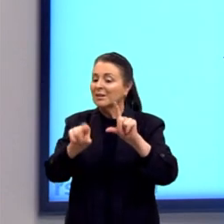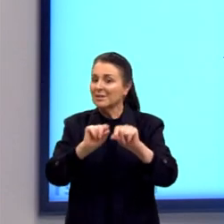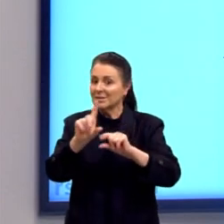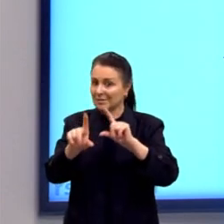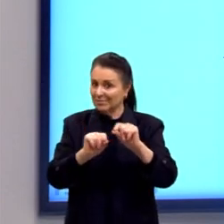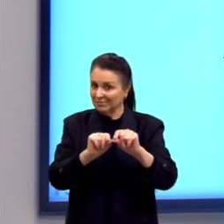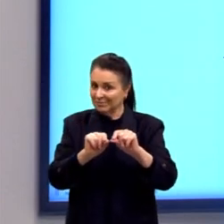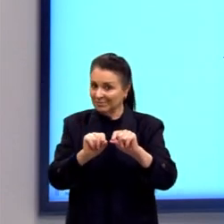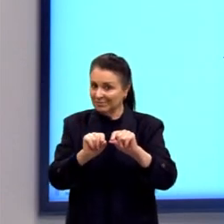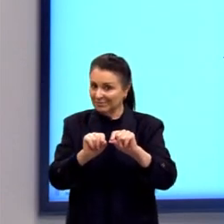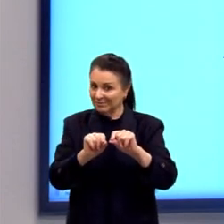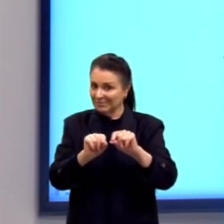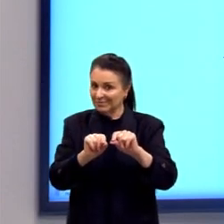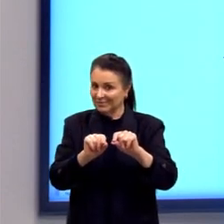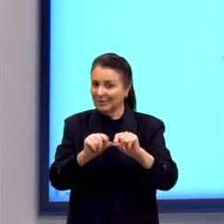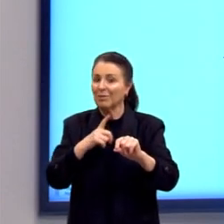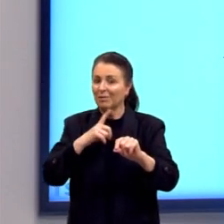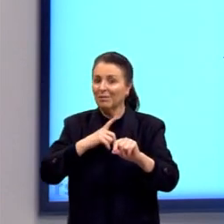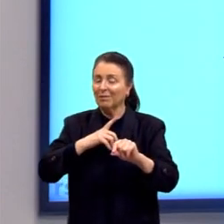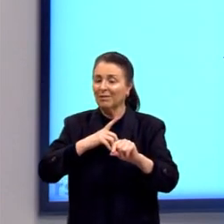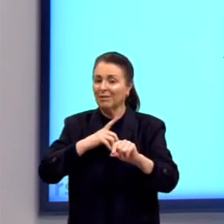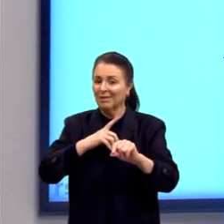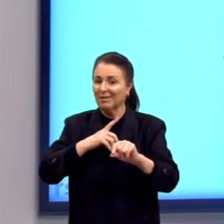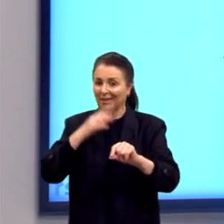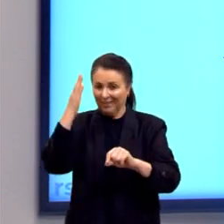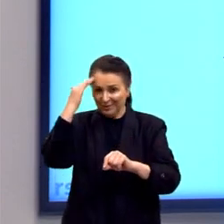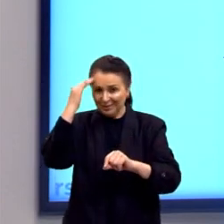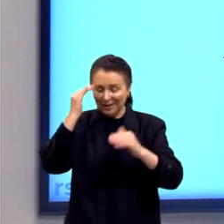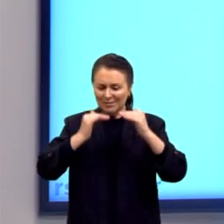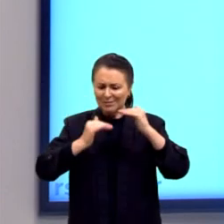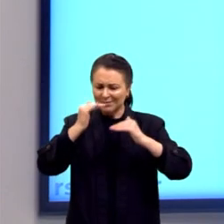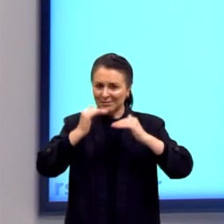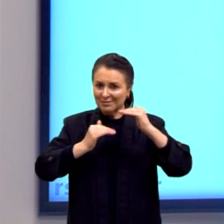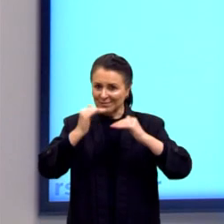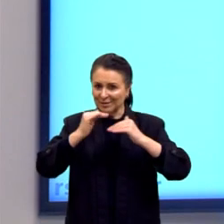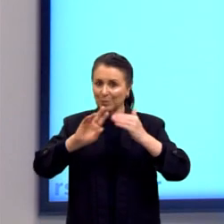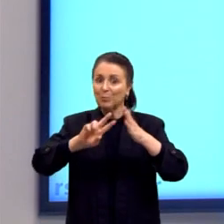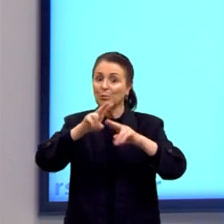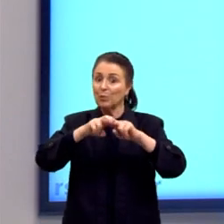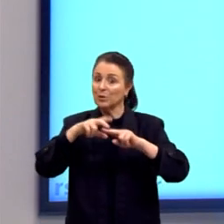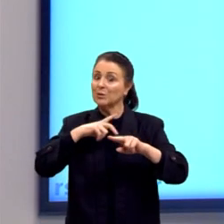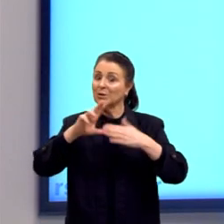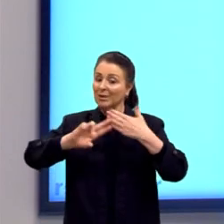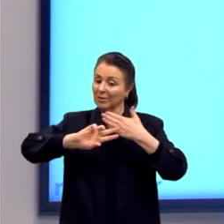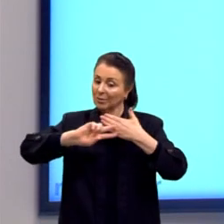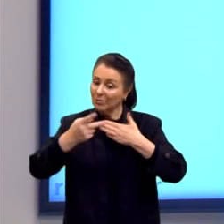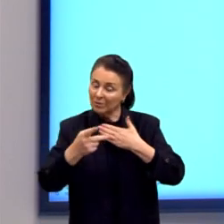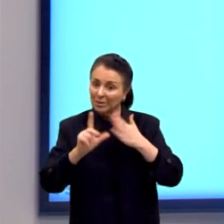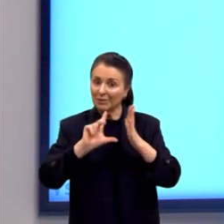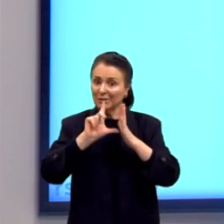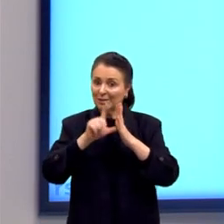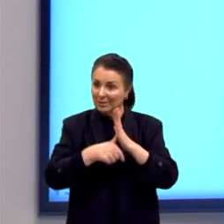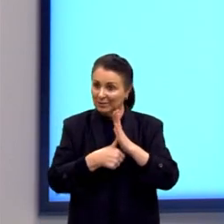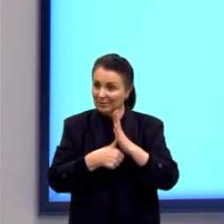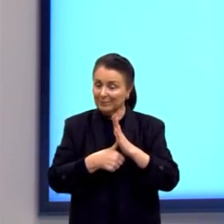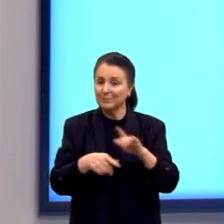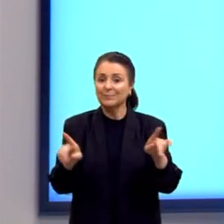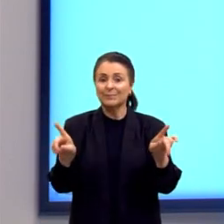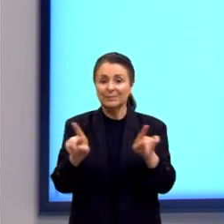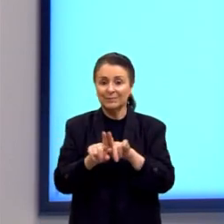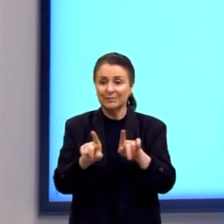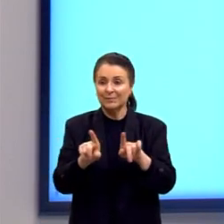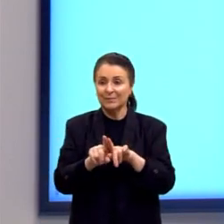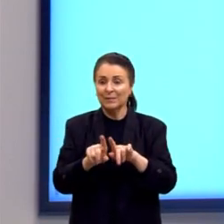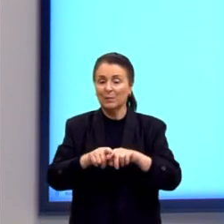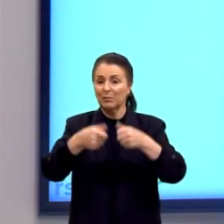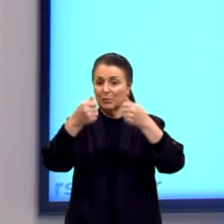arcar, nós temos que se equilibrar com as nossas consequências, sem dúvida nenhuma. Tem esse camarada aqui, que também nós já vimos um pouco